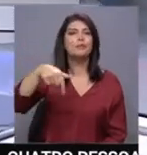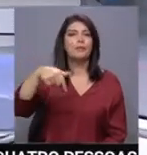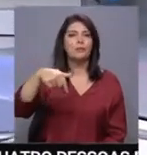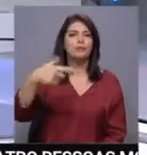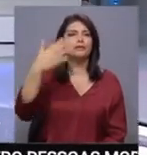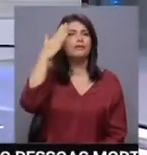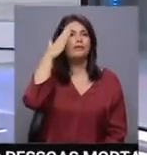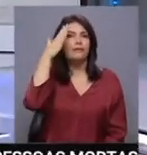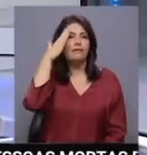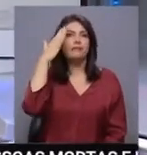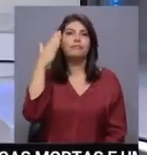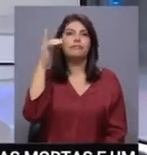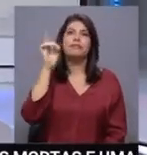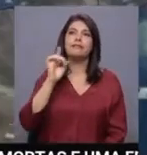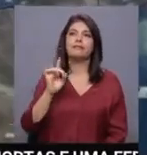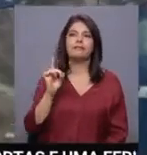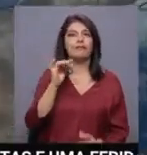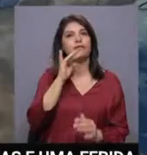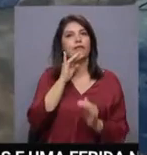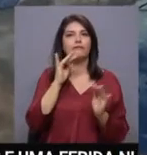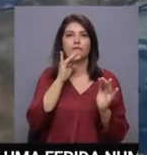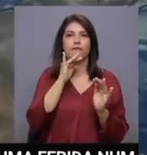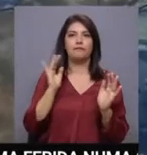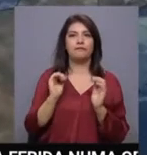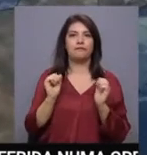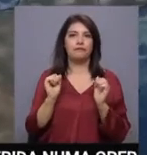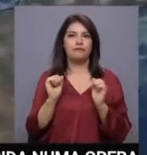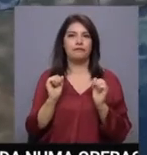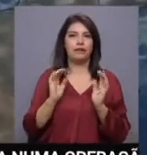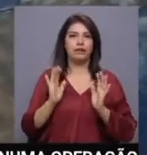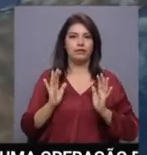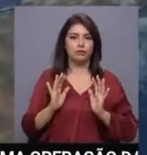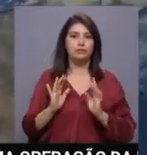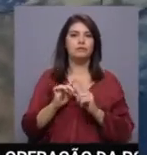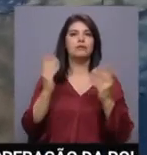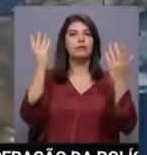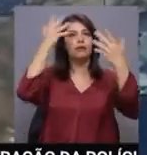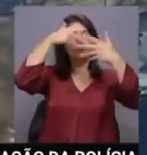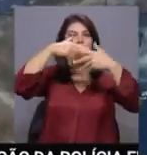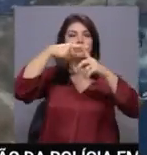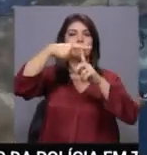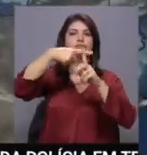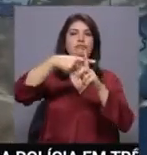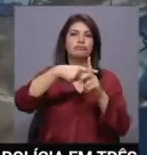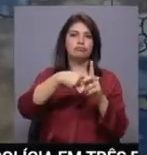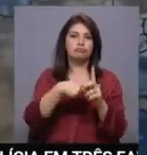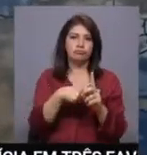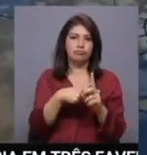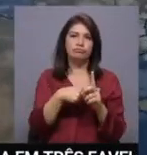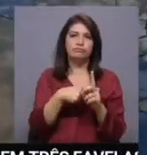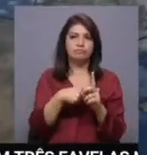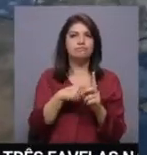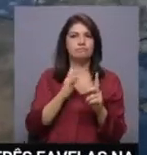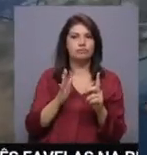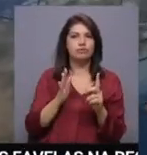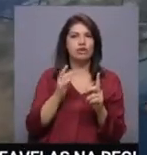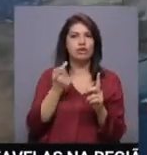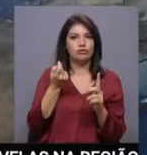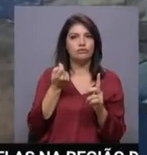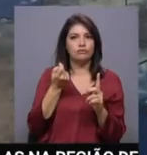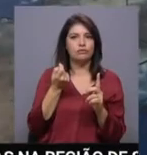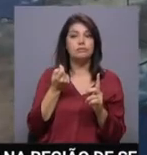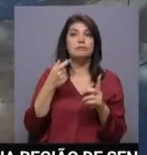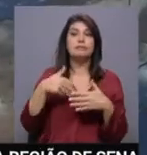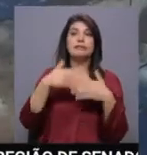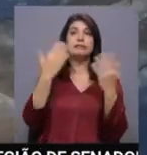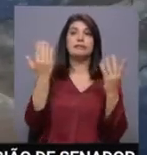ter um dia fresco, a temperatura já baixou durante a noite e durante o dia também não vai atingir os valores dos dias anteriores. Mas vamos ver